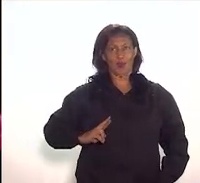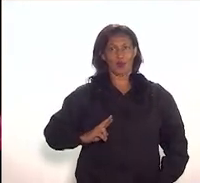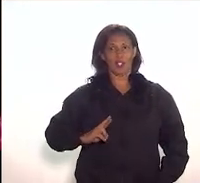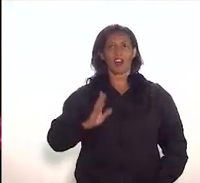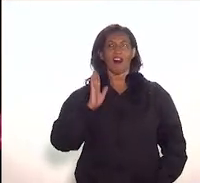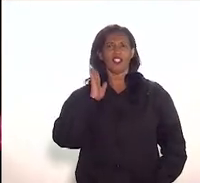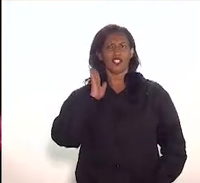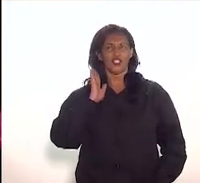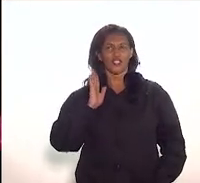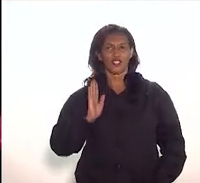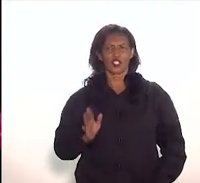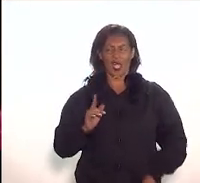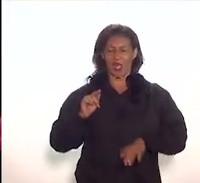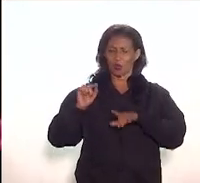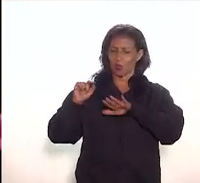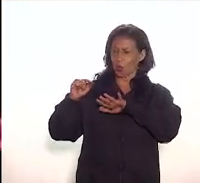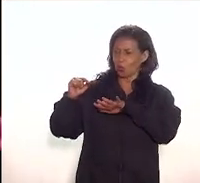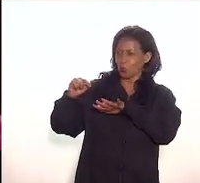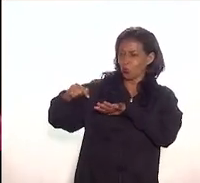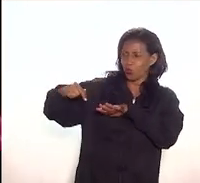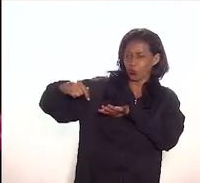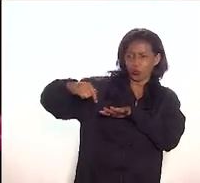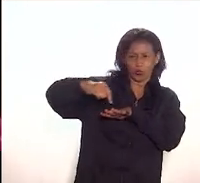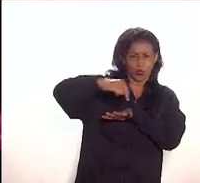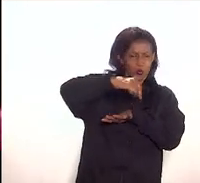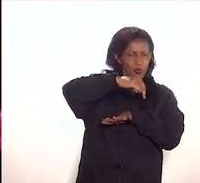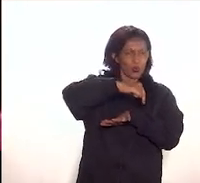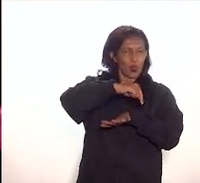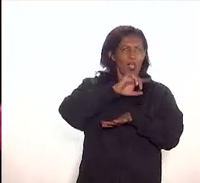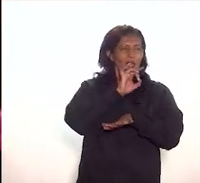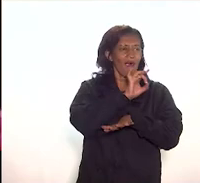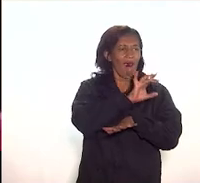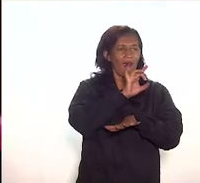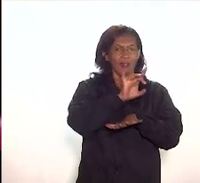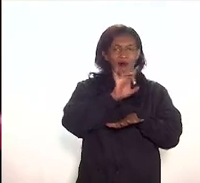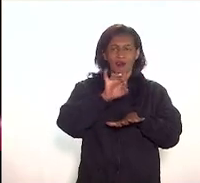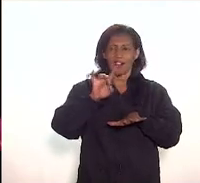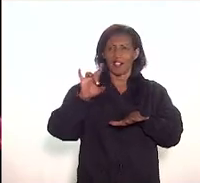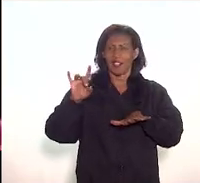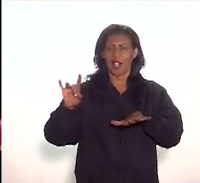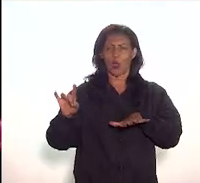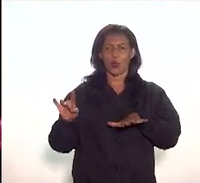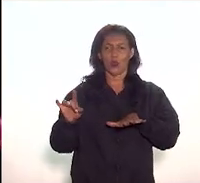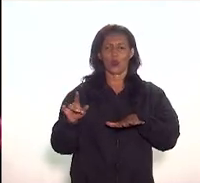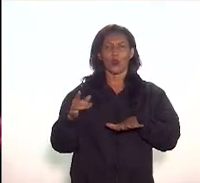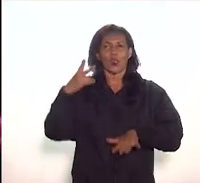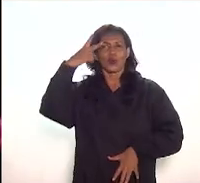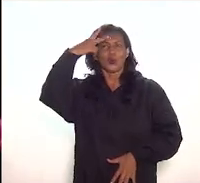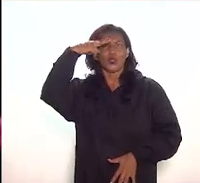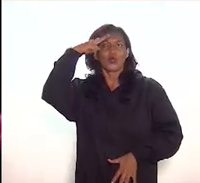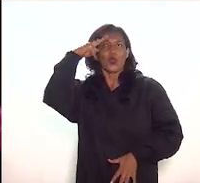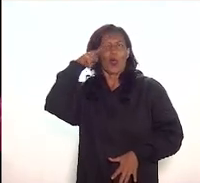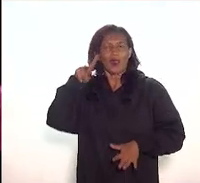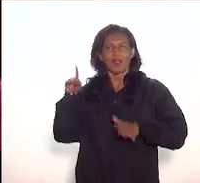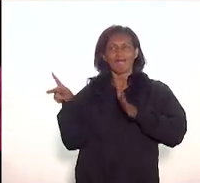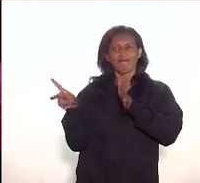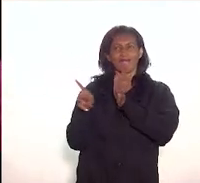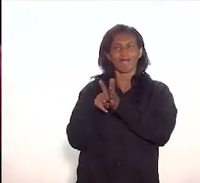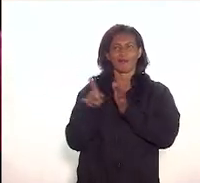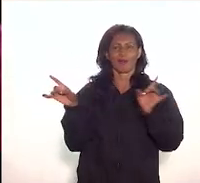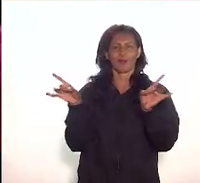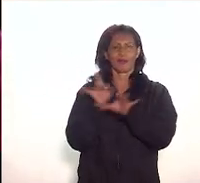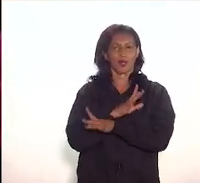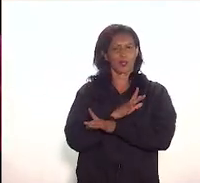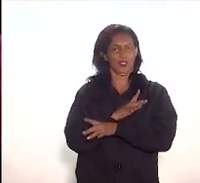as localidades né cada qual com sua questão histórica envolvida né e